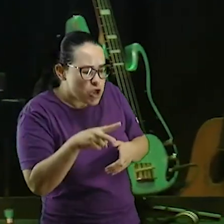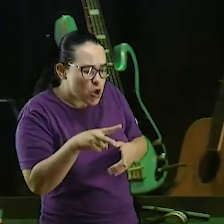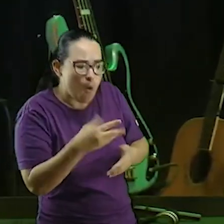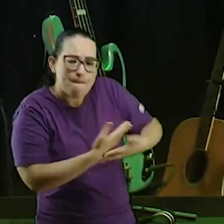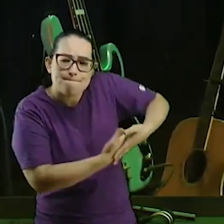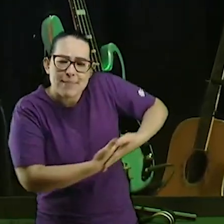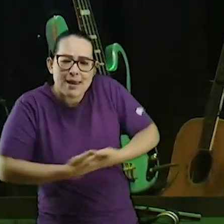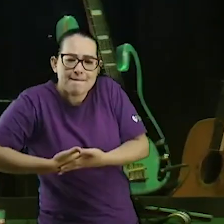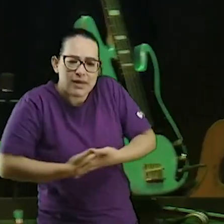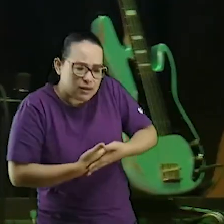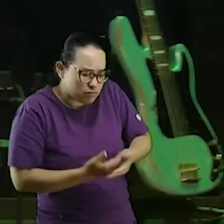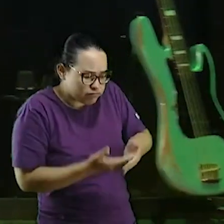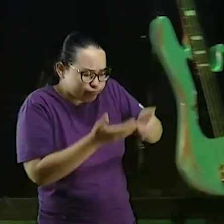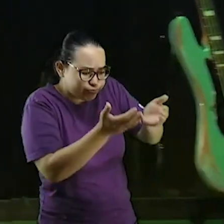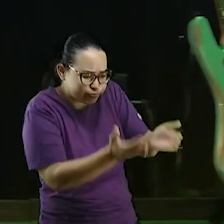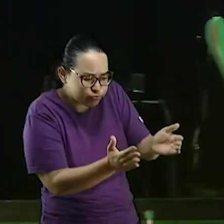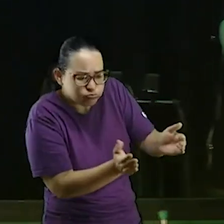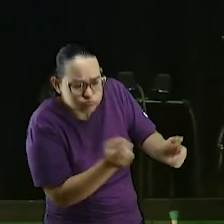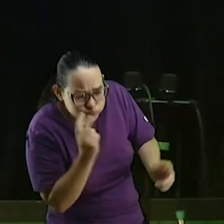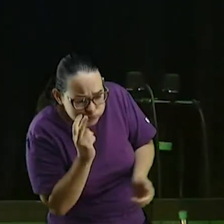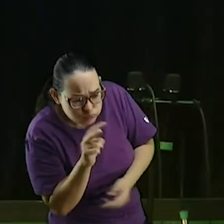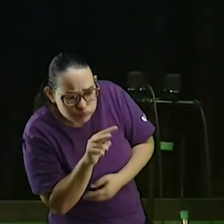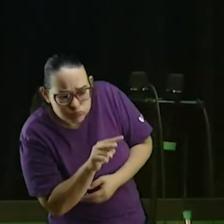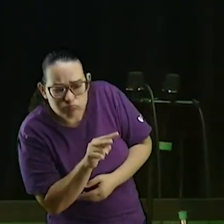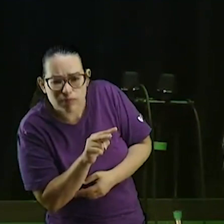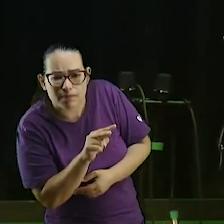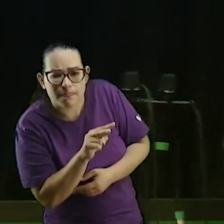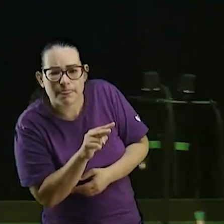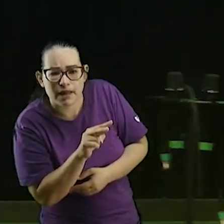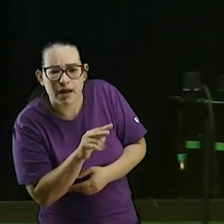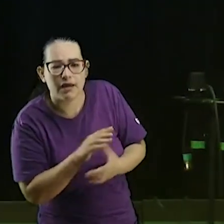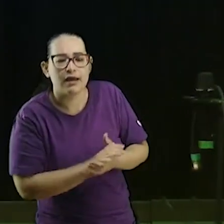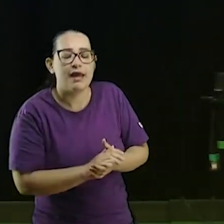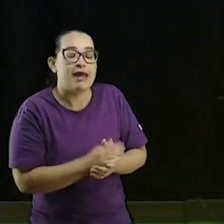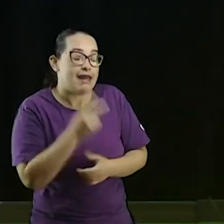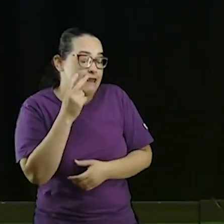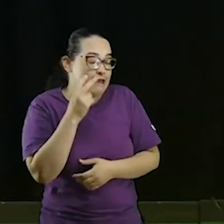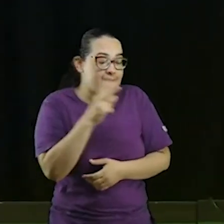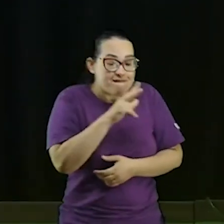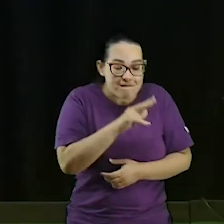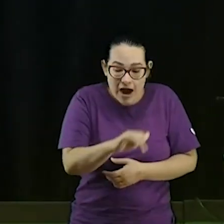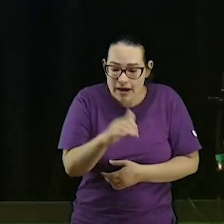E ele vai com essa ordem, com essa... Esse habeas corpus,